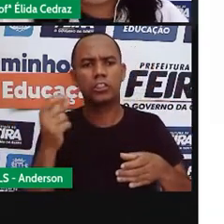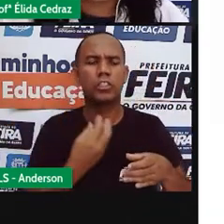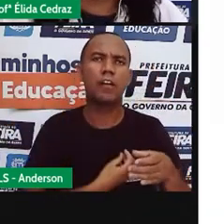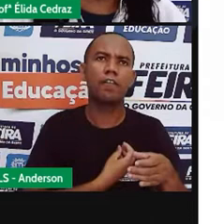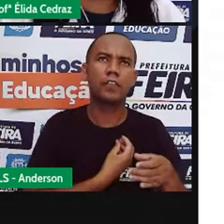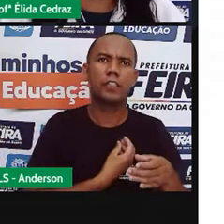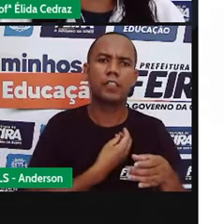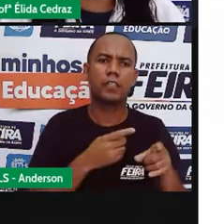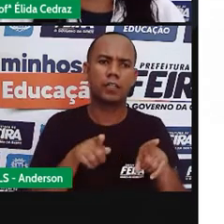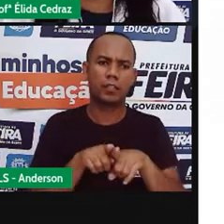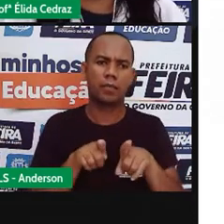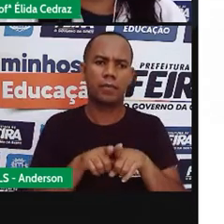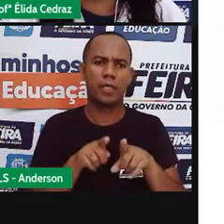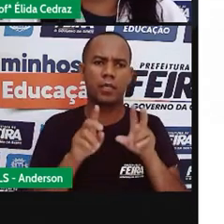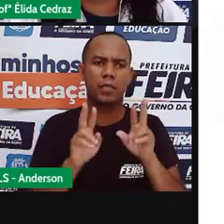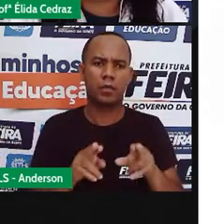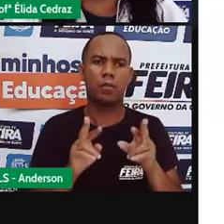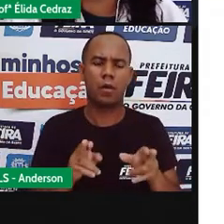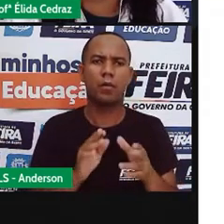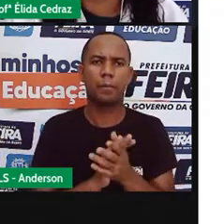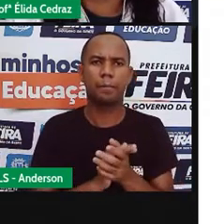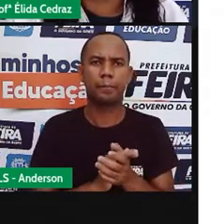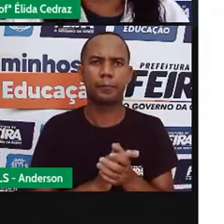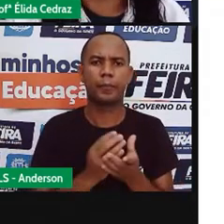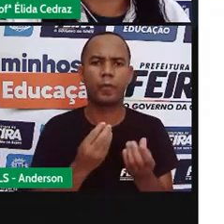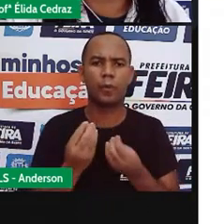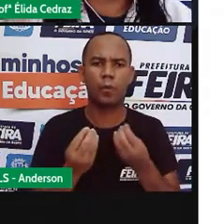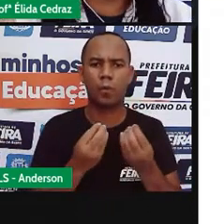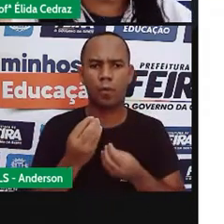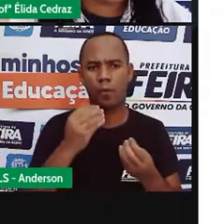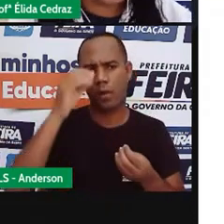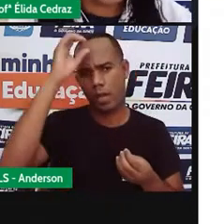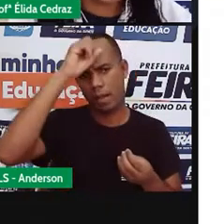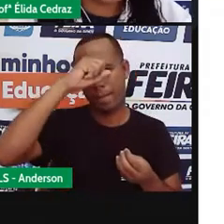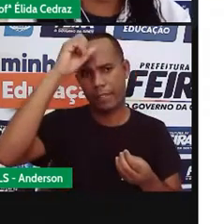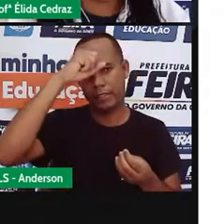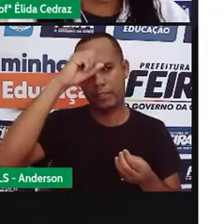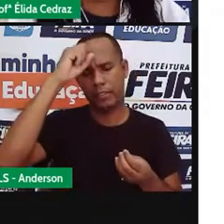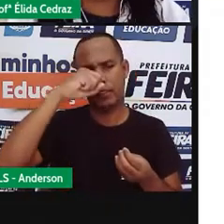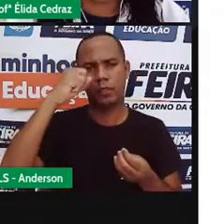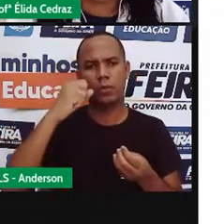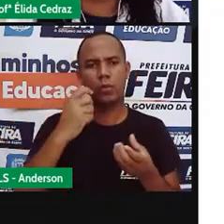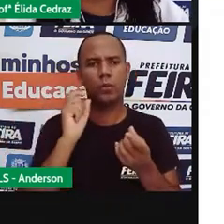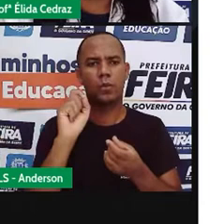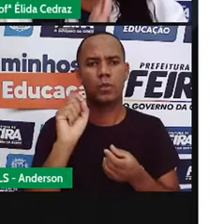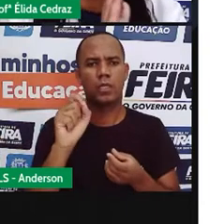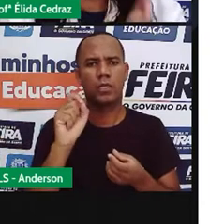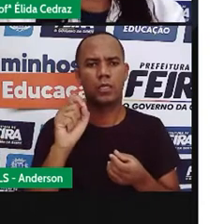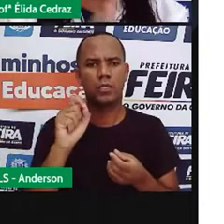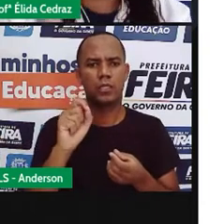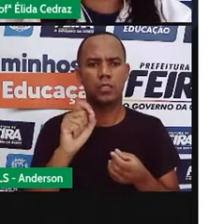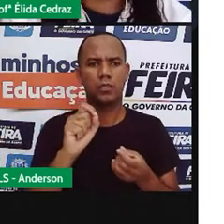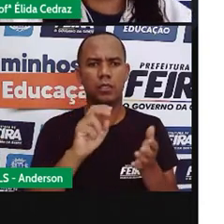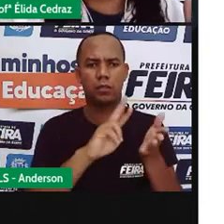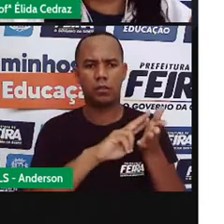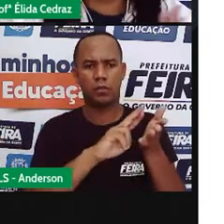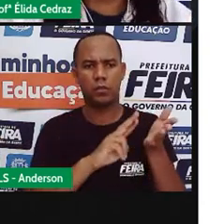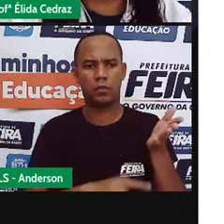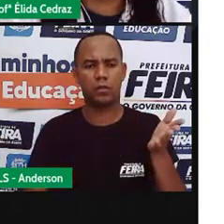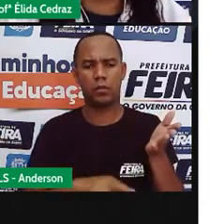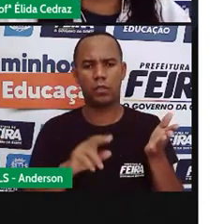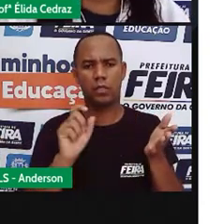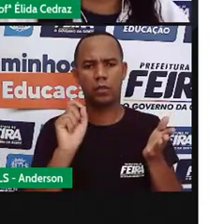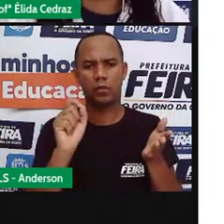mesmo jeito que a gente aprendeu que no suporte jornal, aqui no impresso, tem as